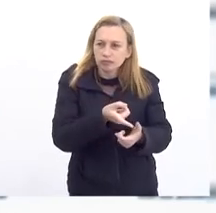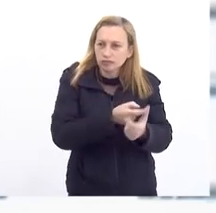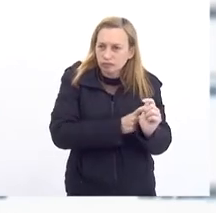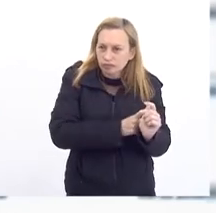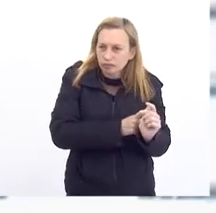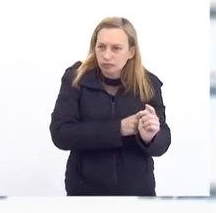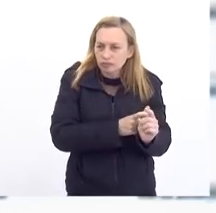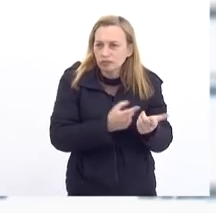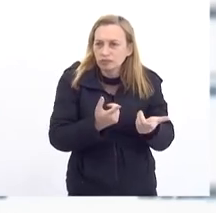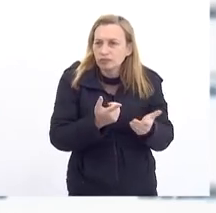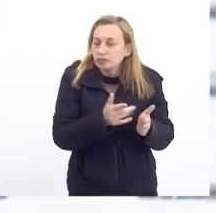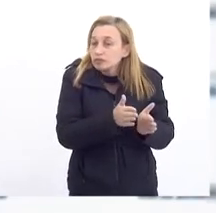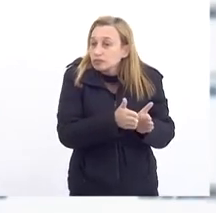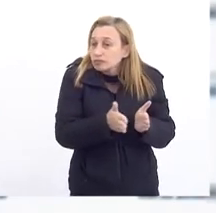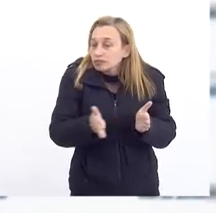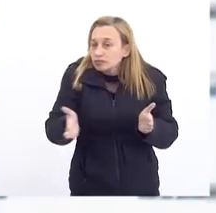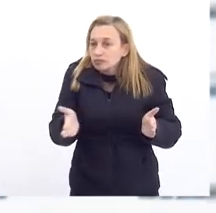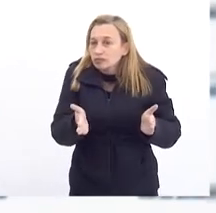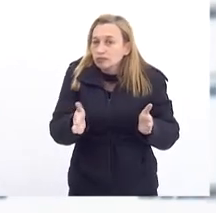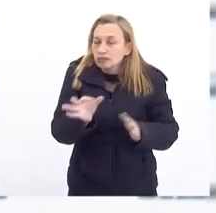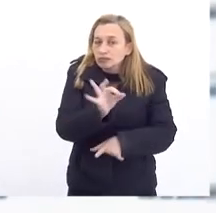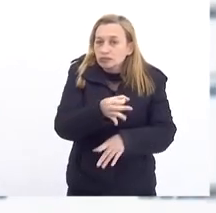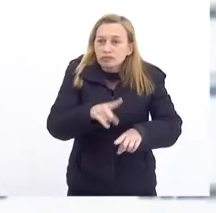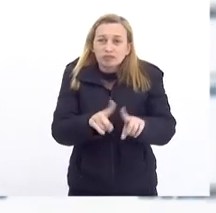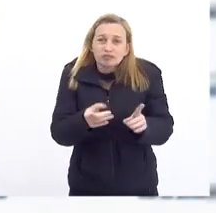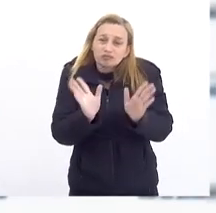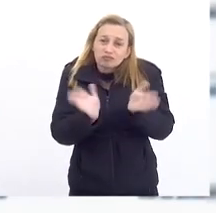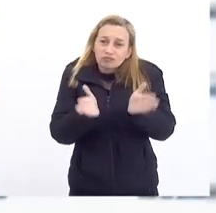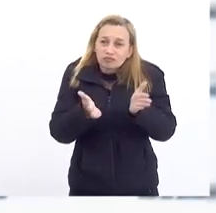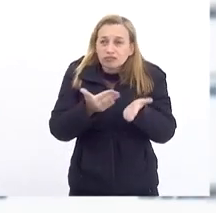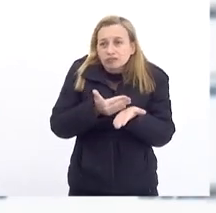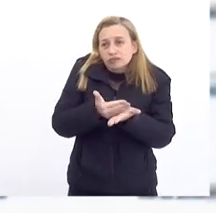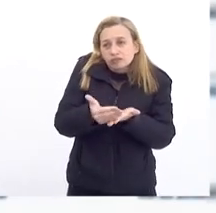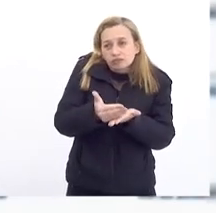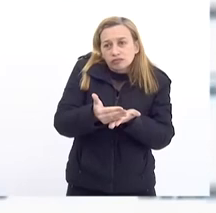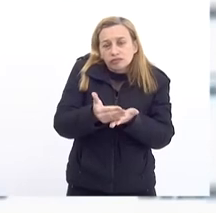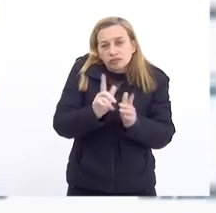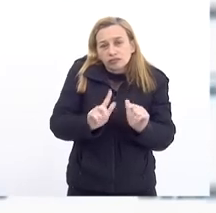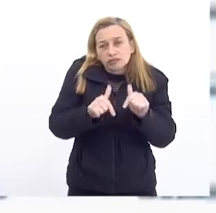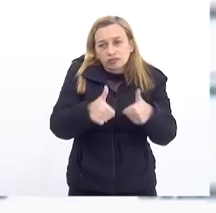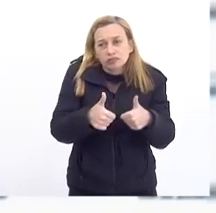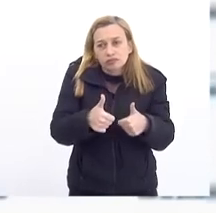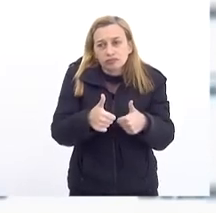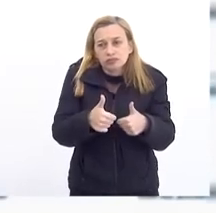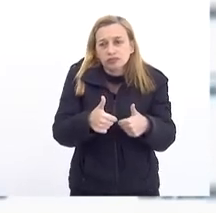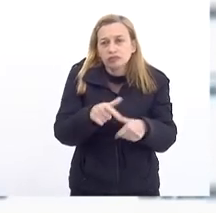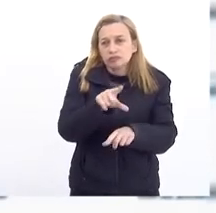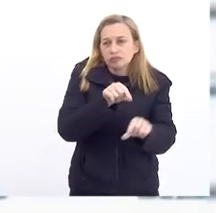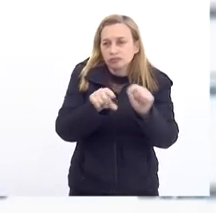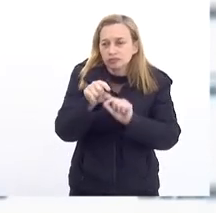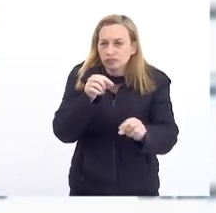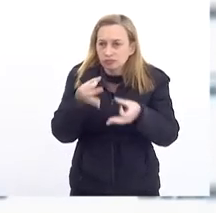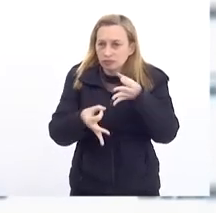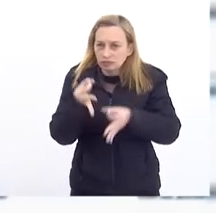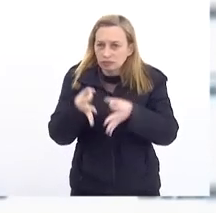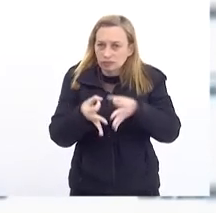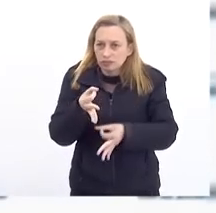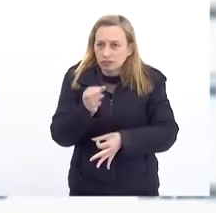Esse é o procedimento Correto Agora Eu acho Que vai começar A ter efeitos À medida Que tem As decisões Judiciais